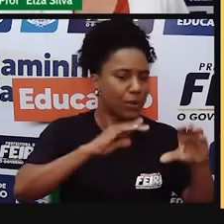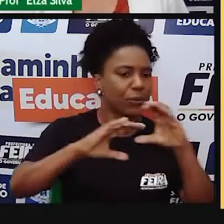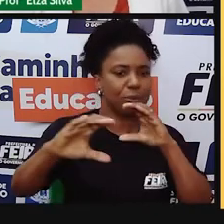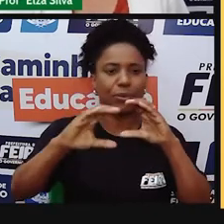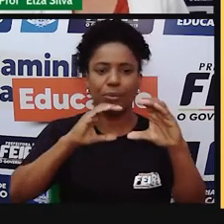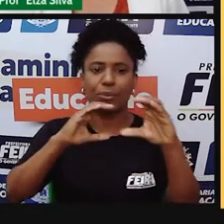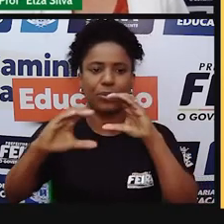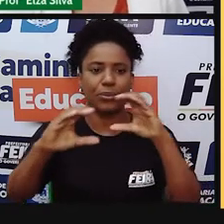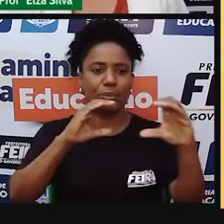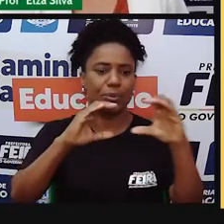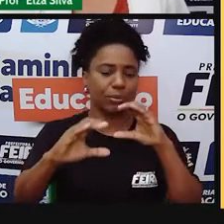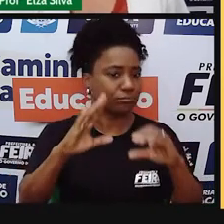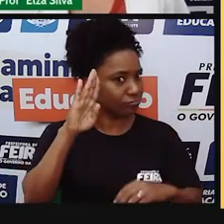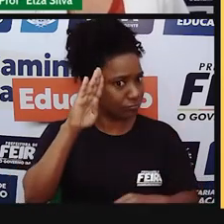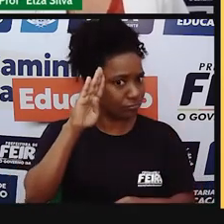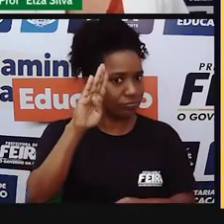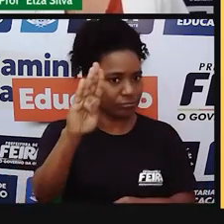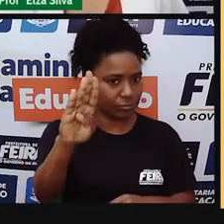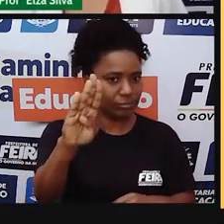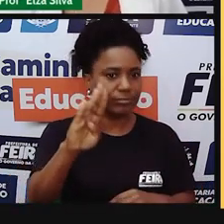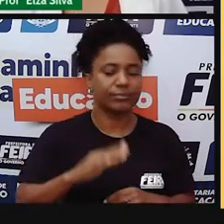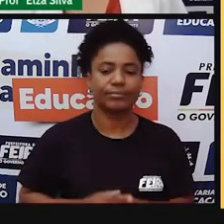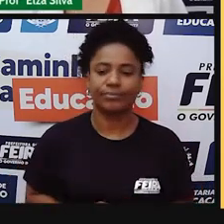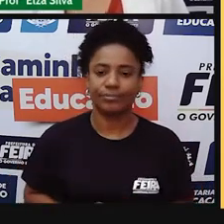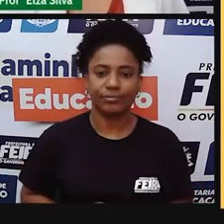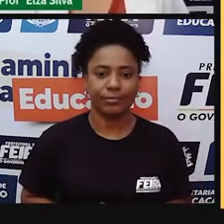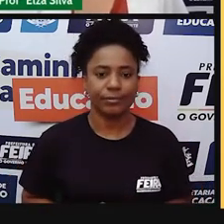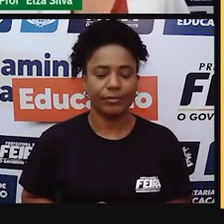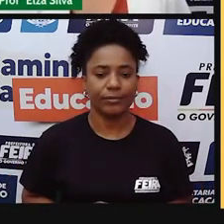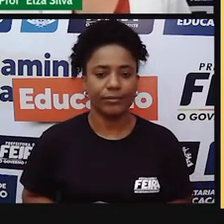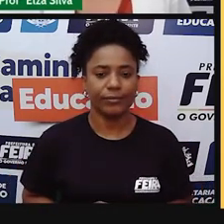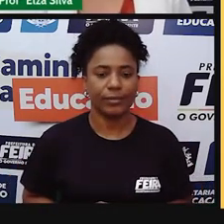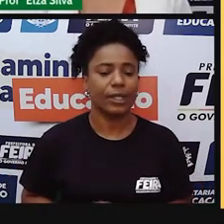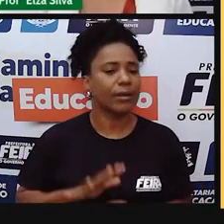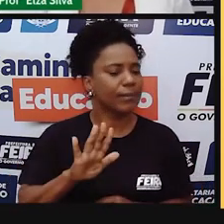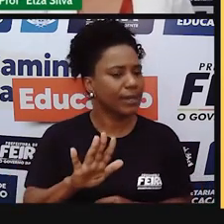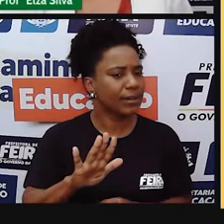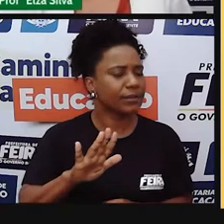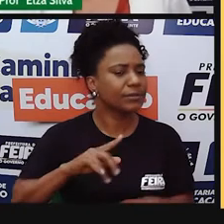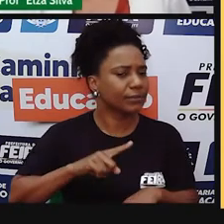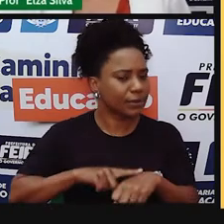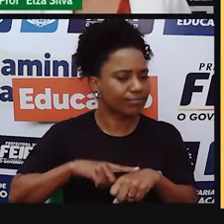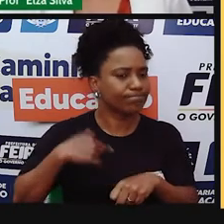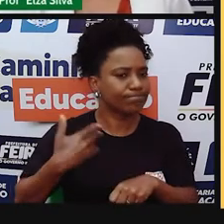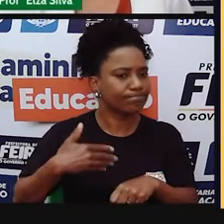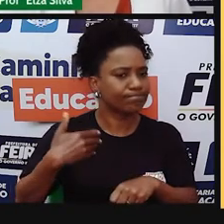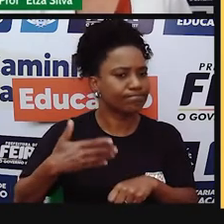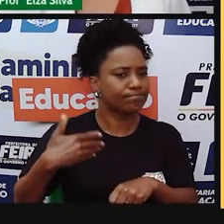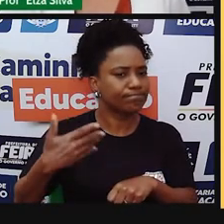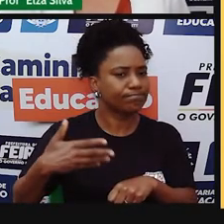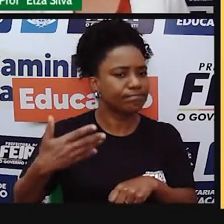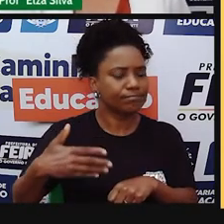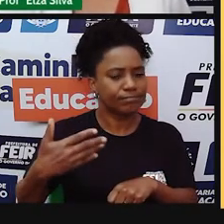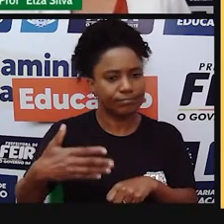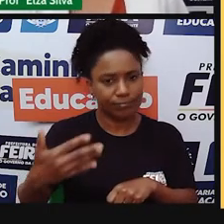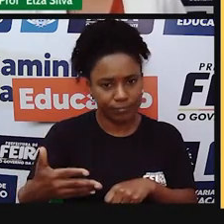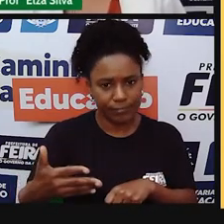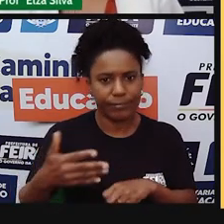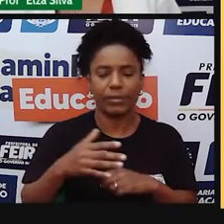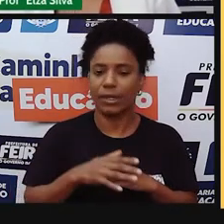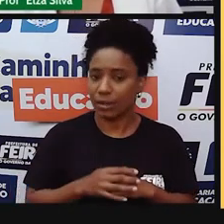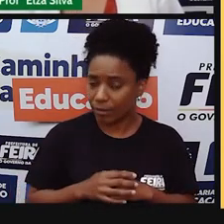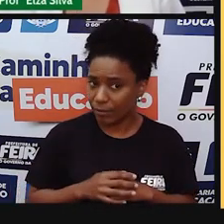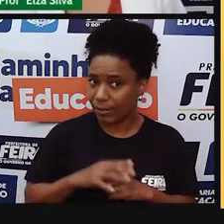Communication. E é claro que o tempo foi passando, o tempo foi passando e a grande inovação foi a